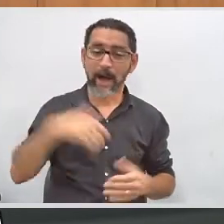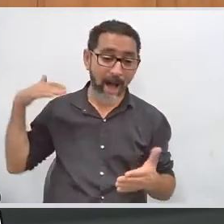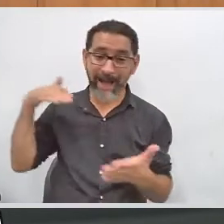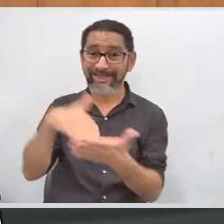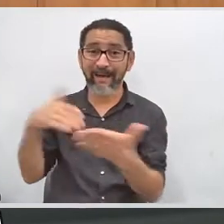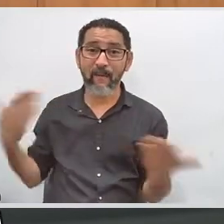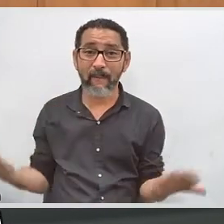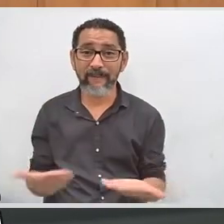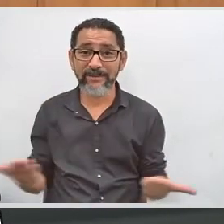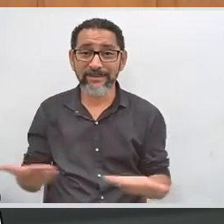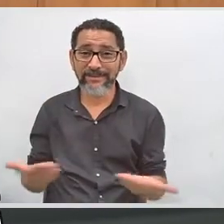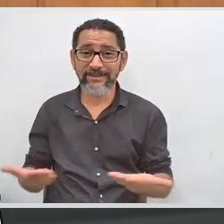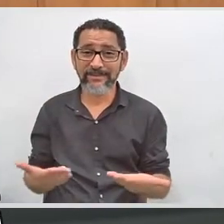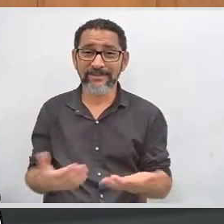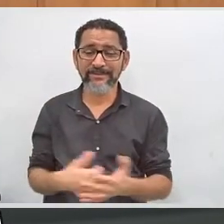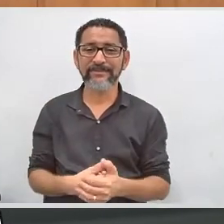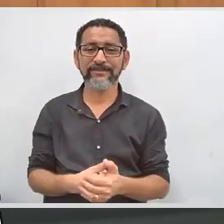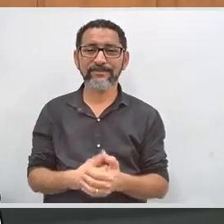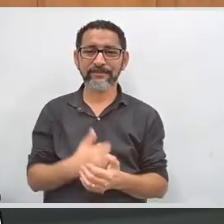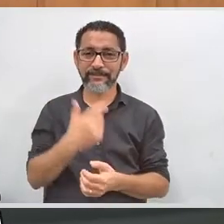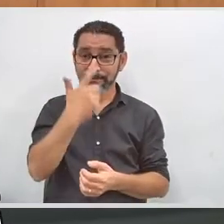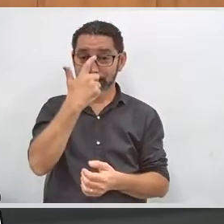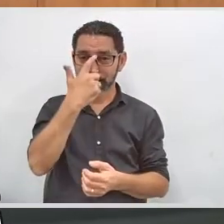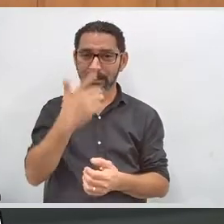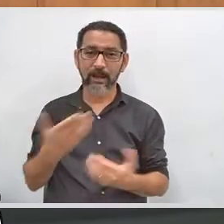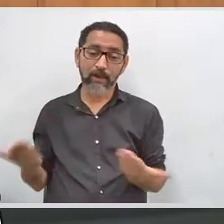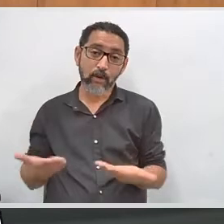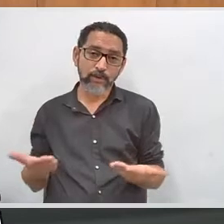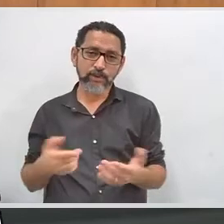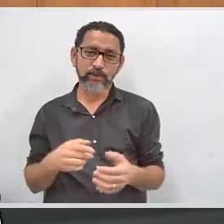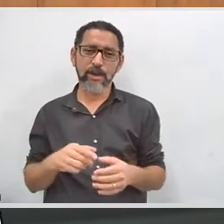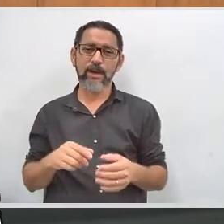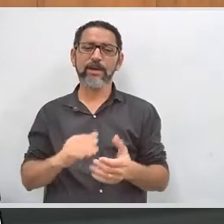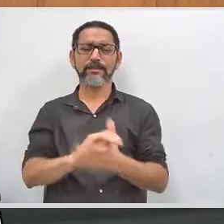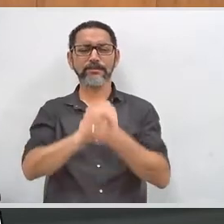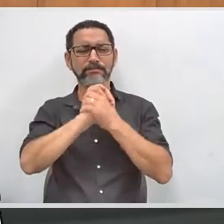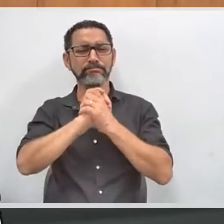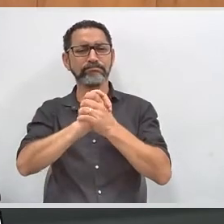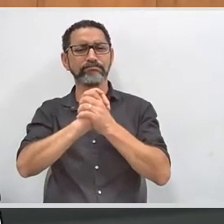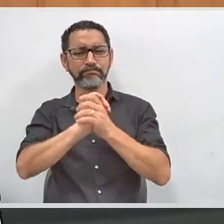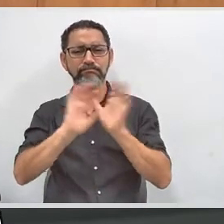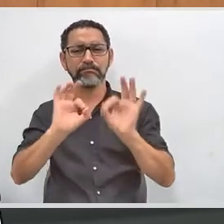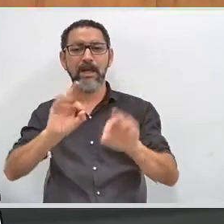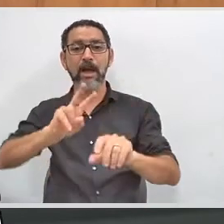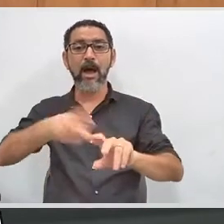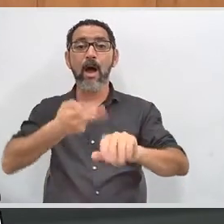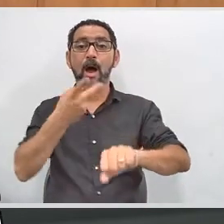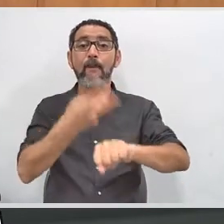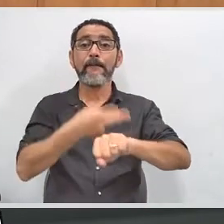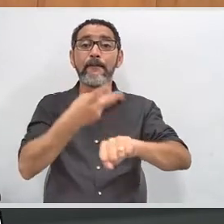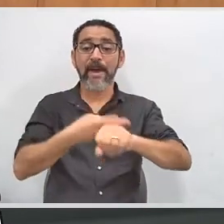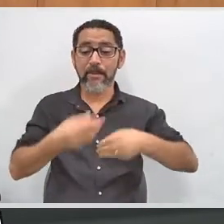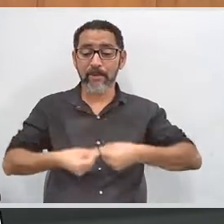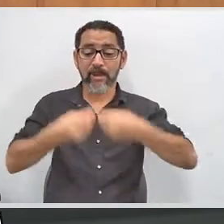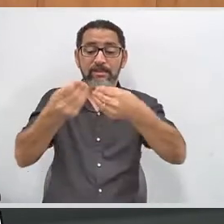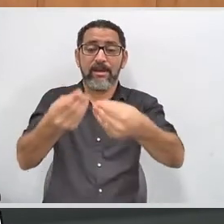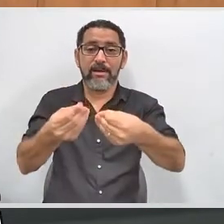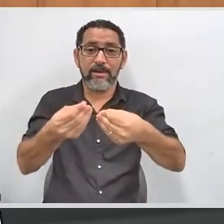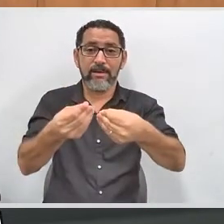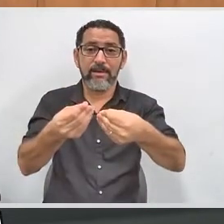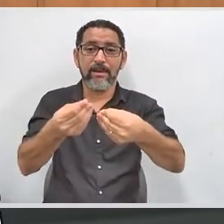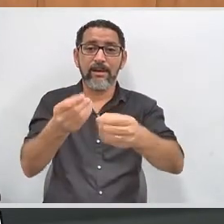resposta até hoje. Então, agora, coroou. Isso é a coroa de uma luta que veio de 1980,